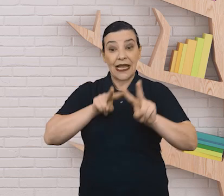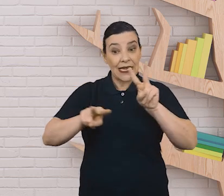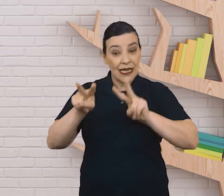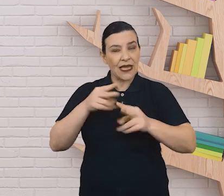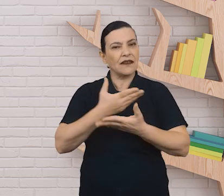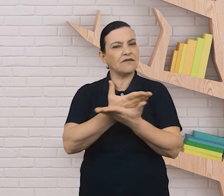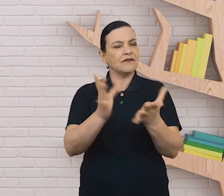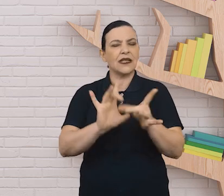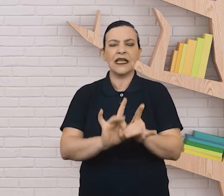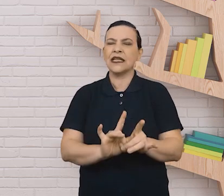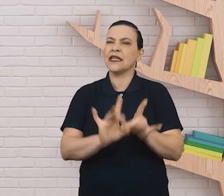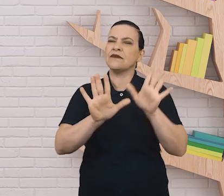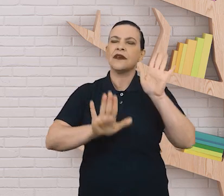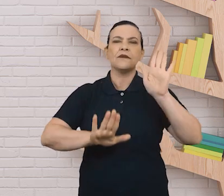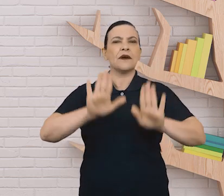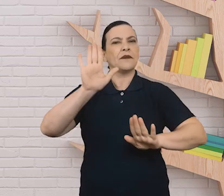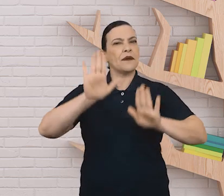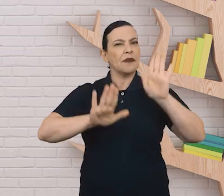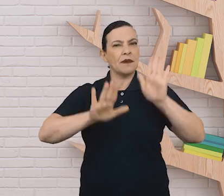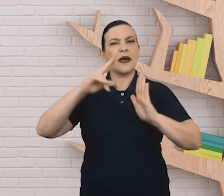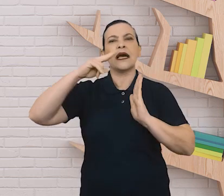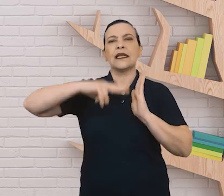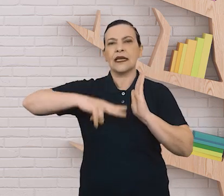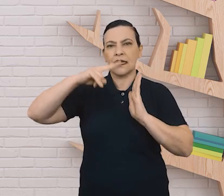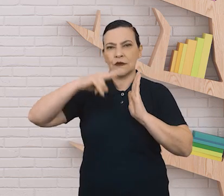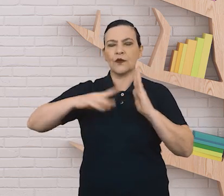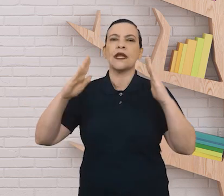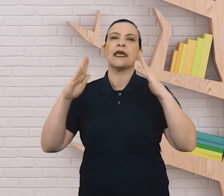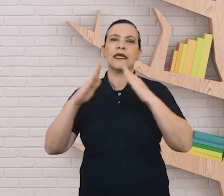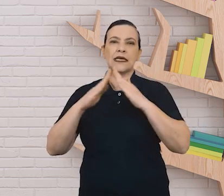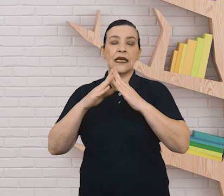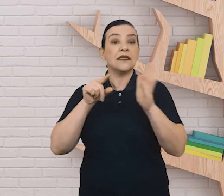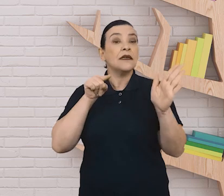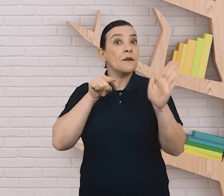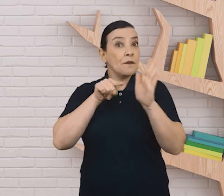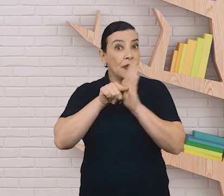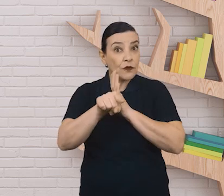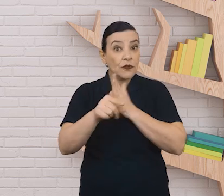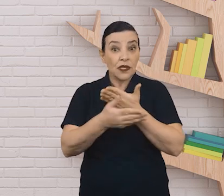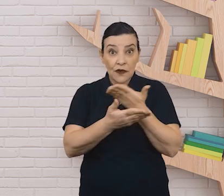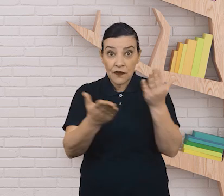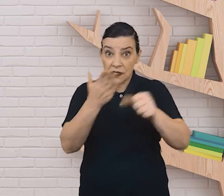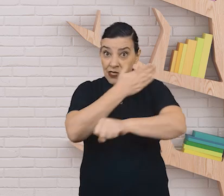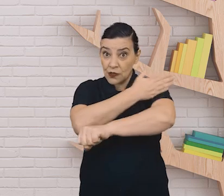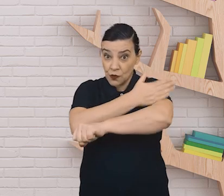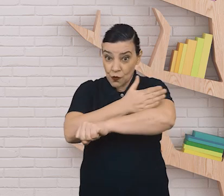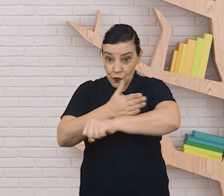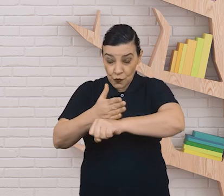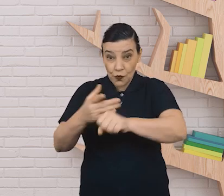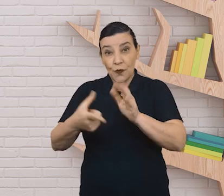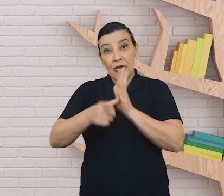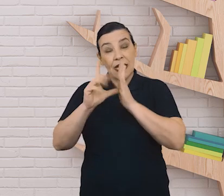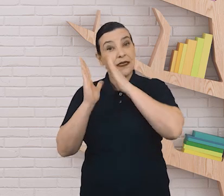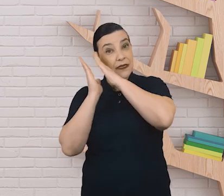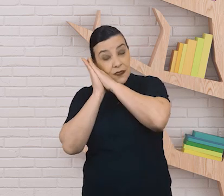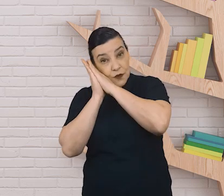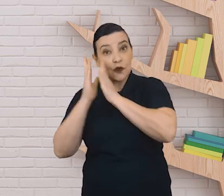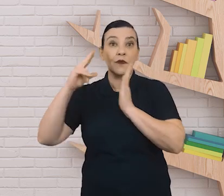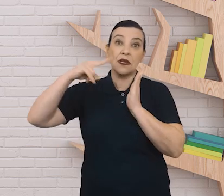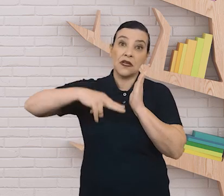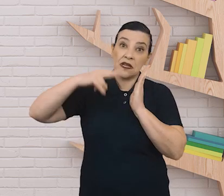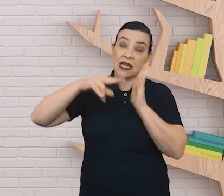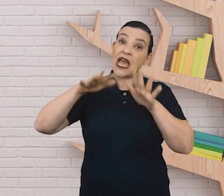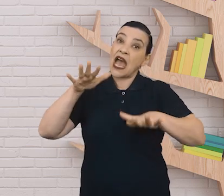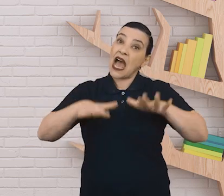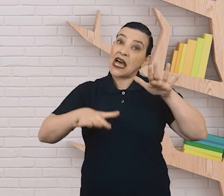comentarem livremente sobre a prática de leitura em casa. Pergunte se eles costumam ler antes de dormir ou em algum outro